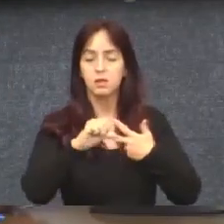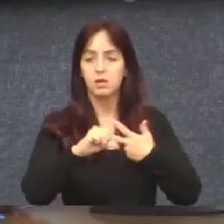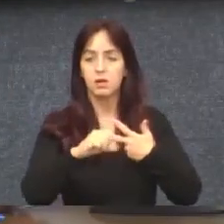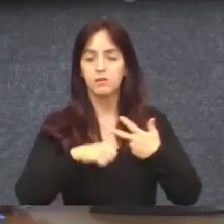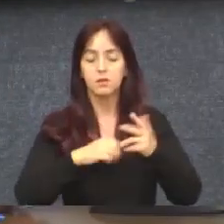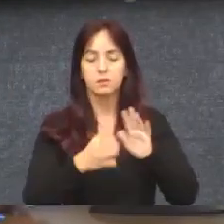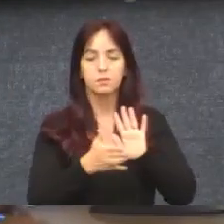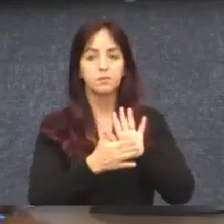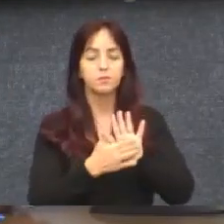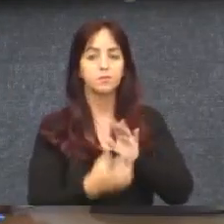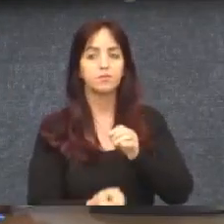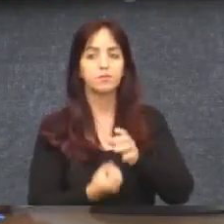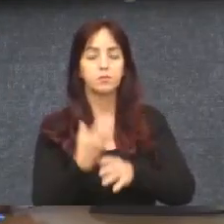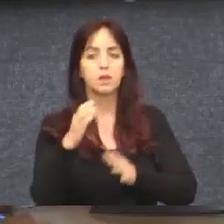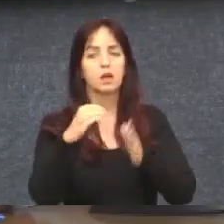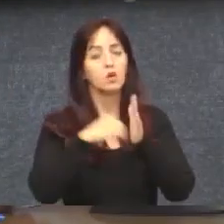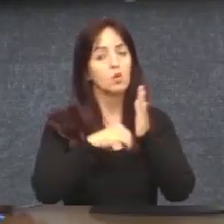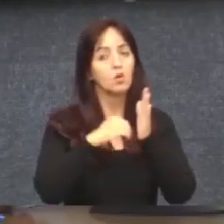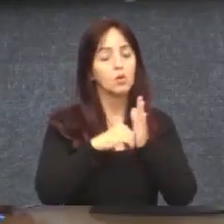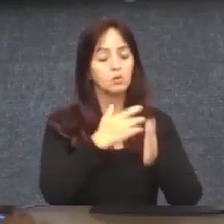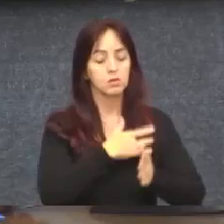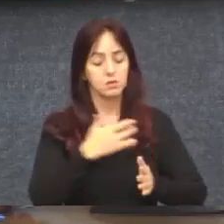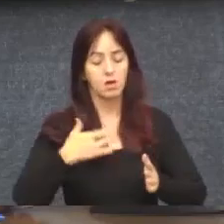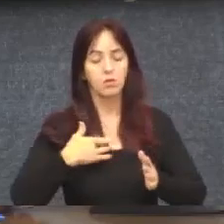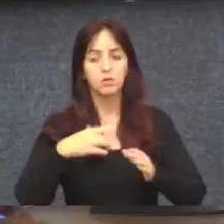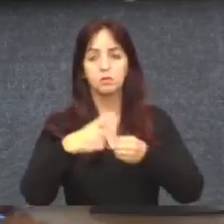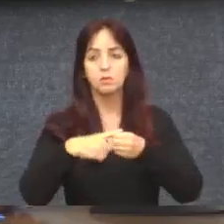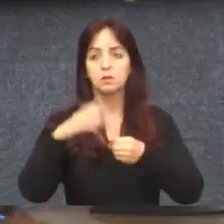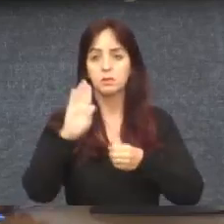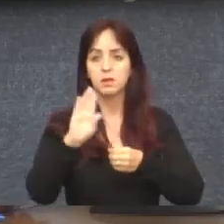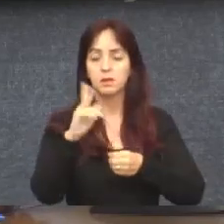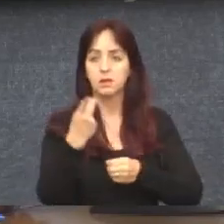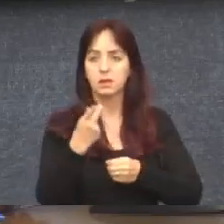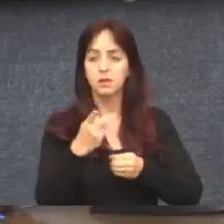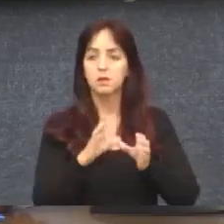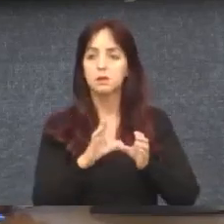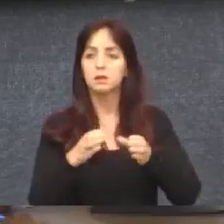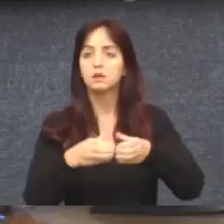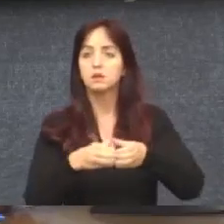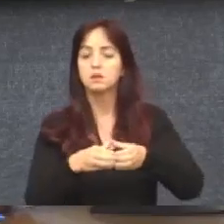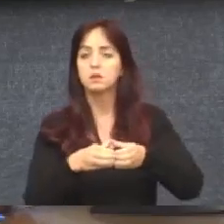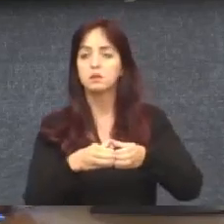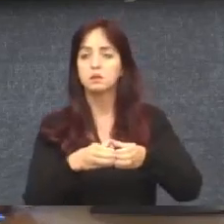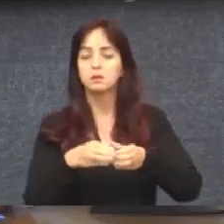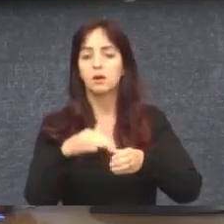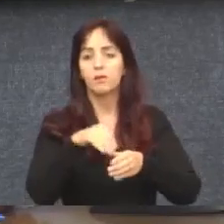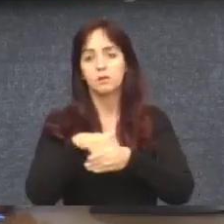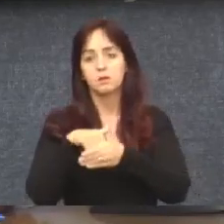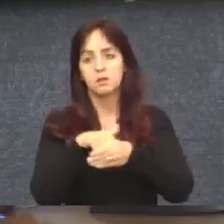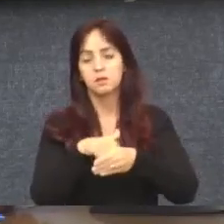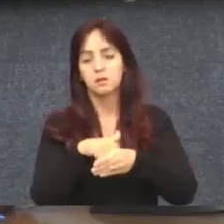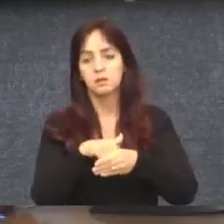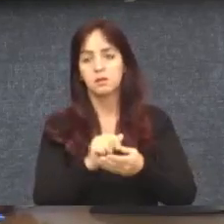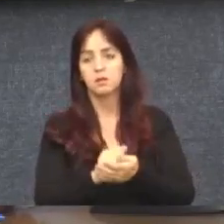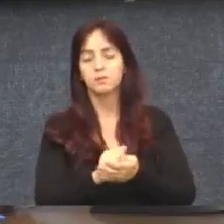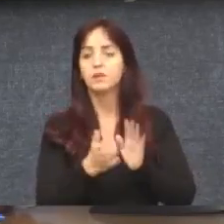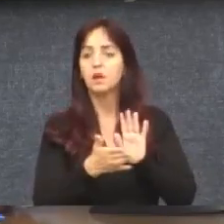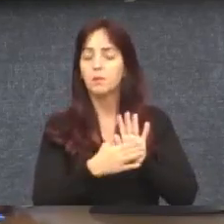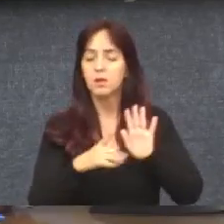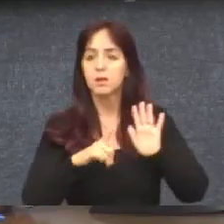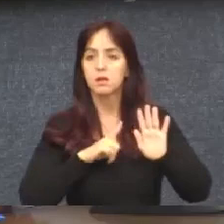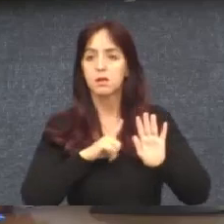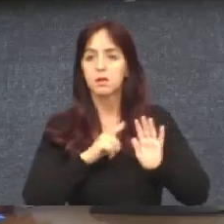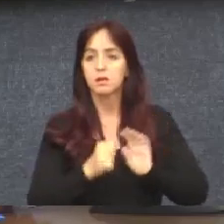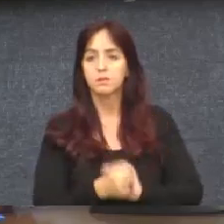emenda. Institui o código de saúde do município de Belo Horizonte, coro, um terço dos membros da Câmara, perdão, emenda